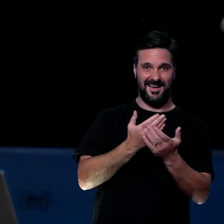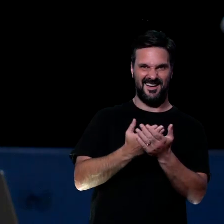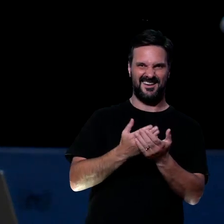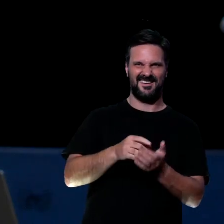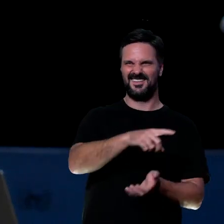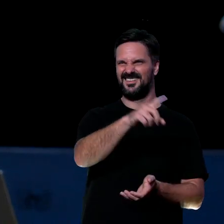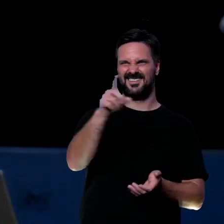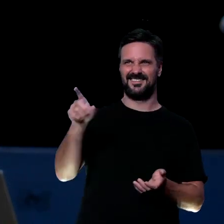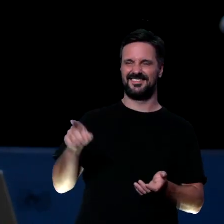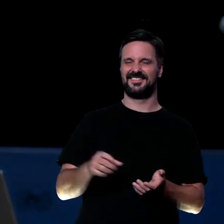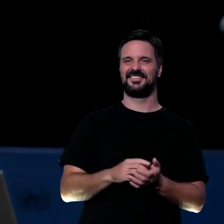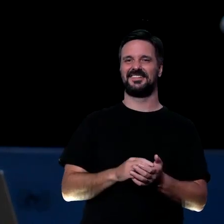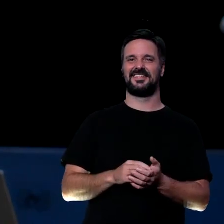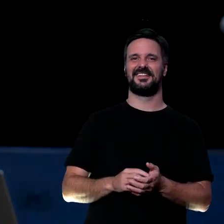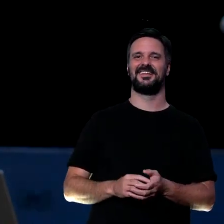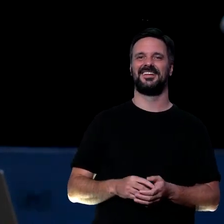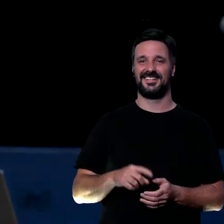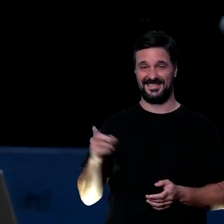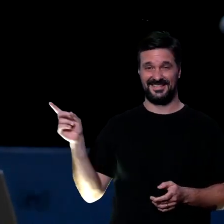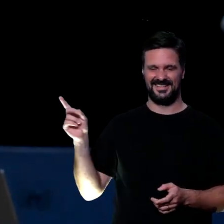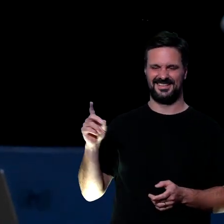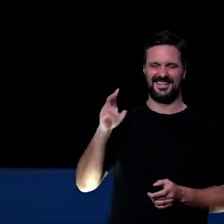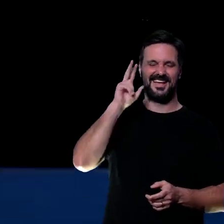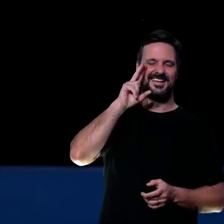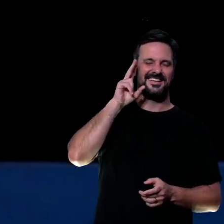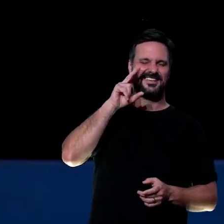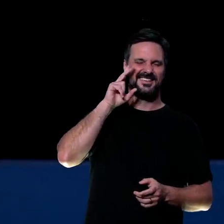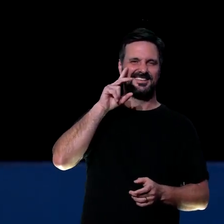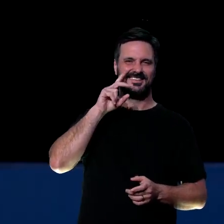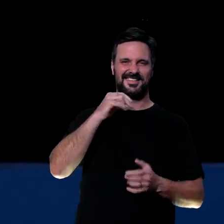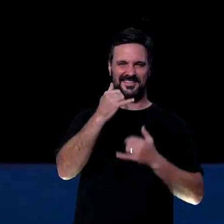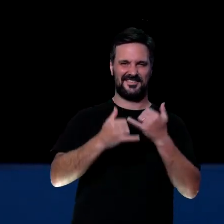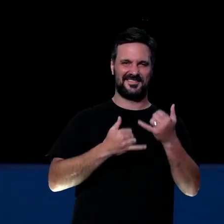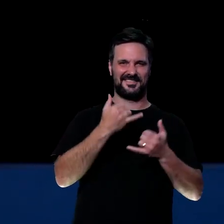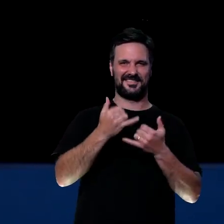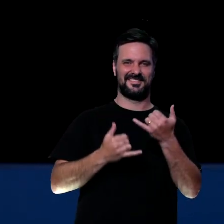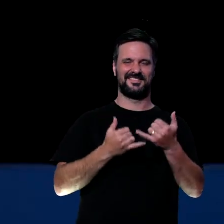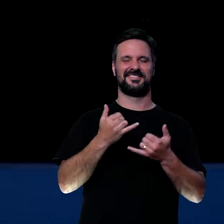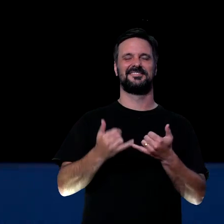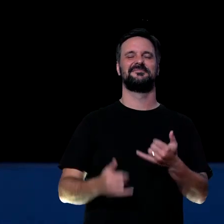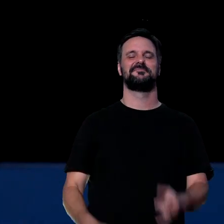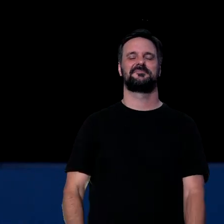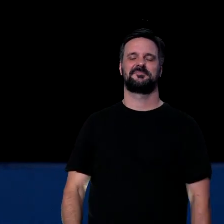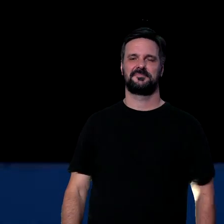disso? Curiosidade sobre mim, não vou contar essa história trágica, mas enfim, outro dia, outro dia.